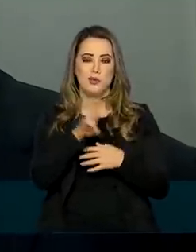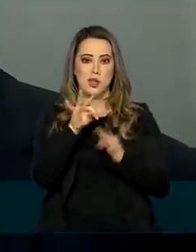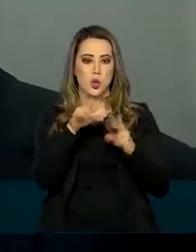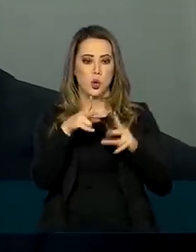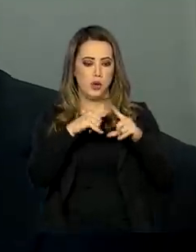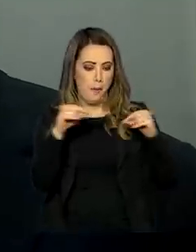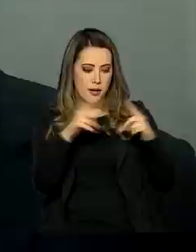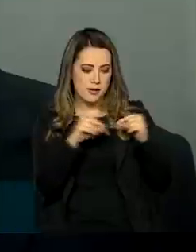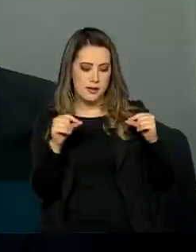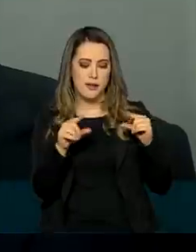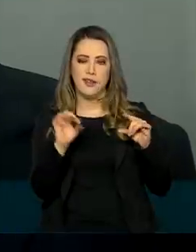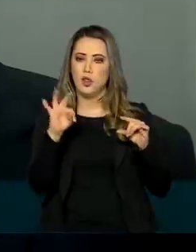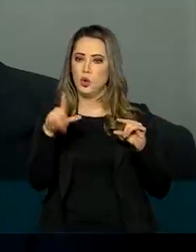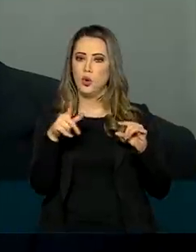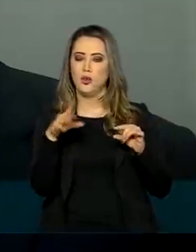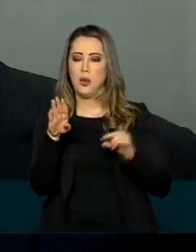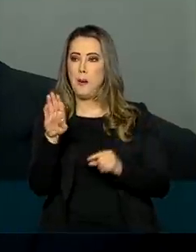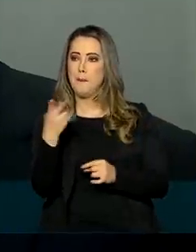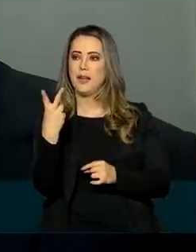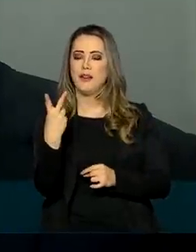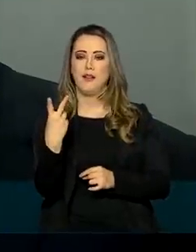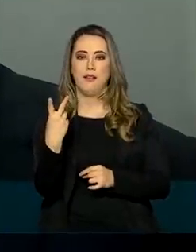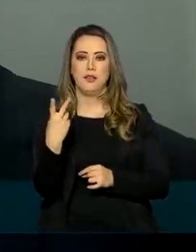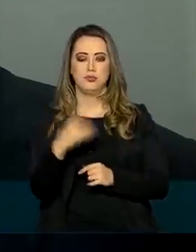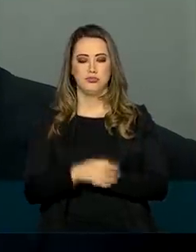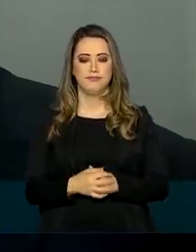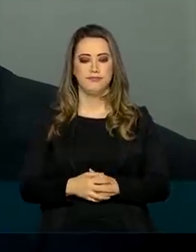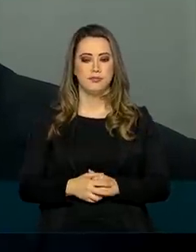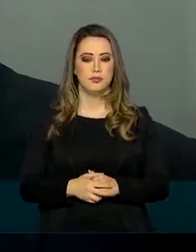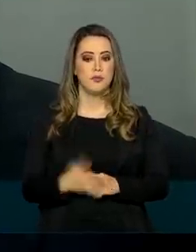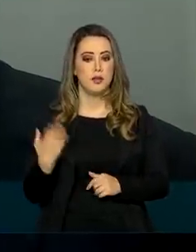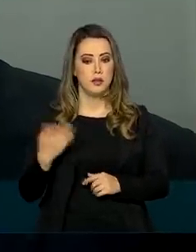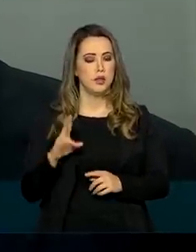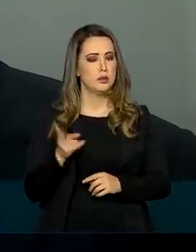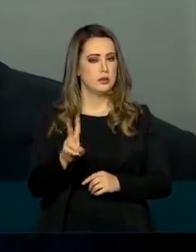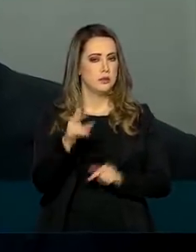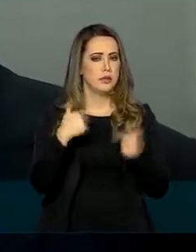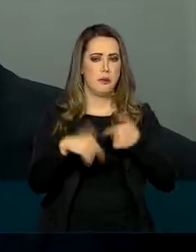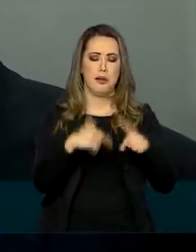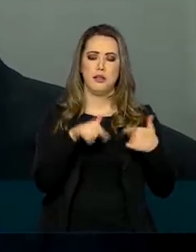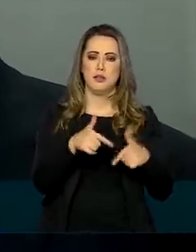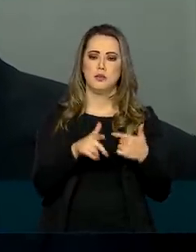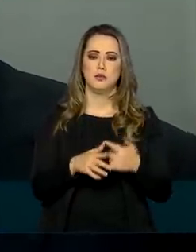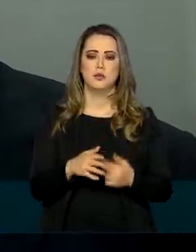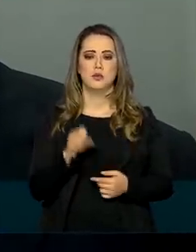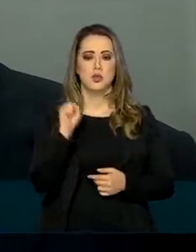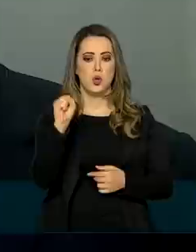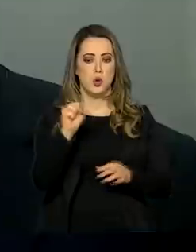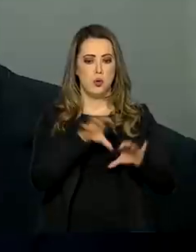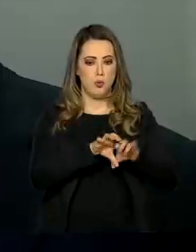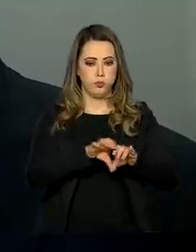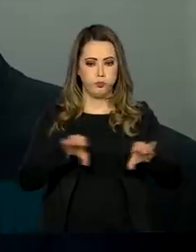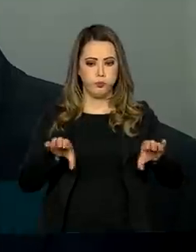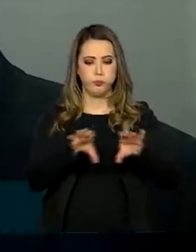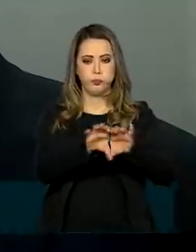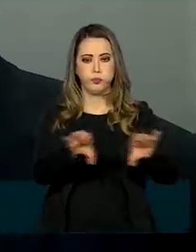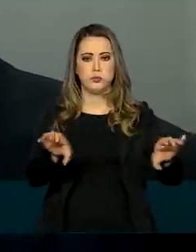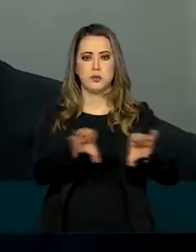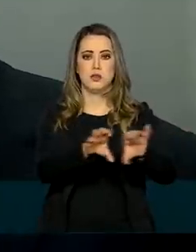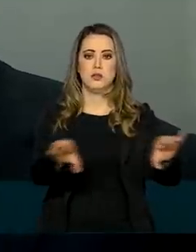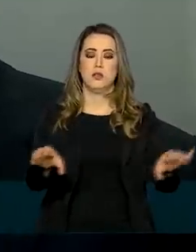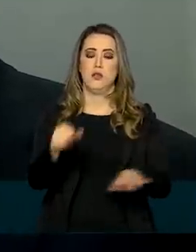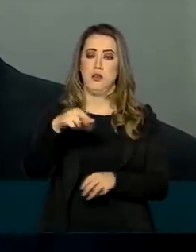usinas nucleares do Brasil, e assim ela tem feito em toda a sua história. Esses oito acumuladores são de Angra 3,